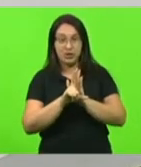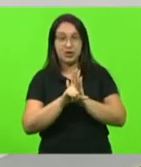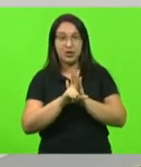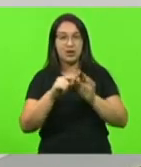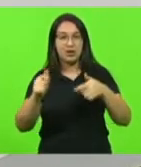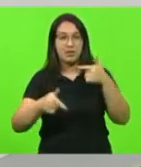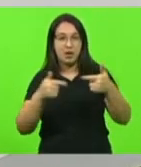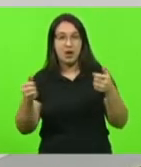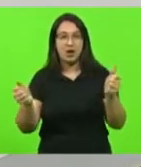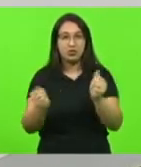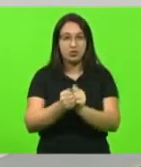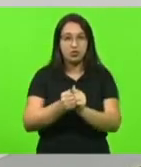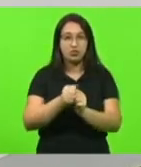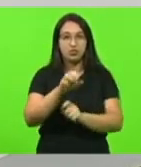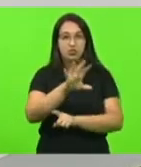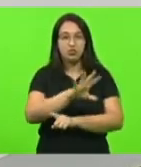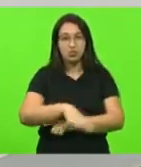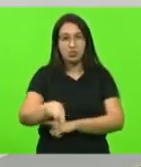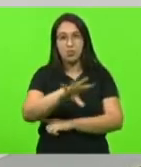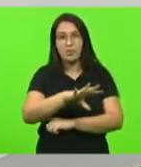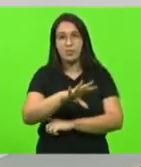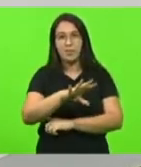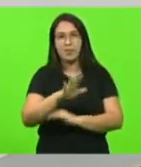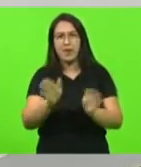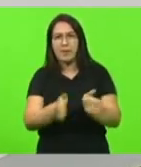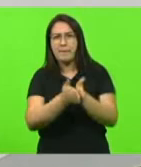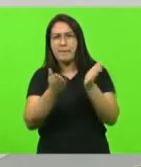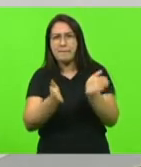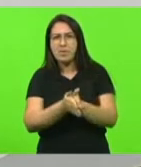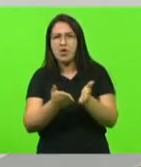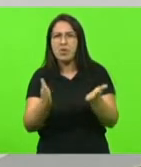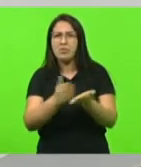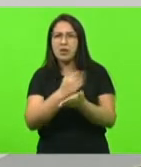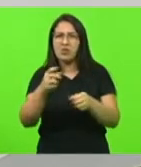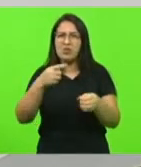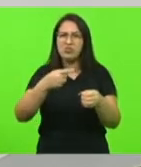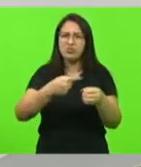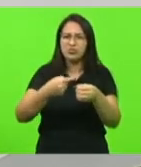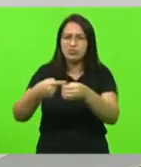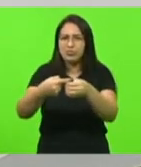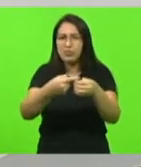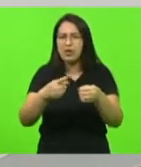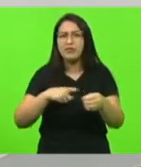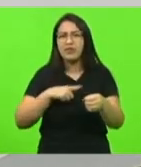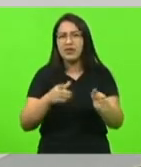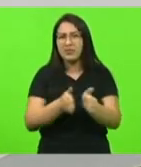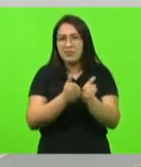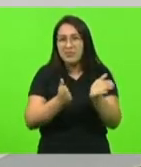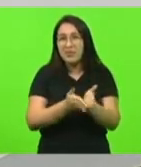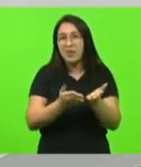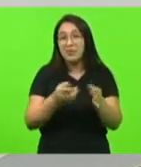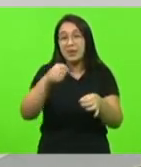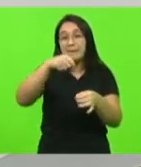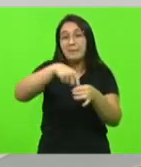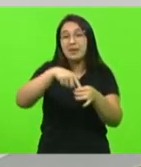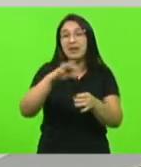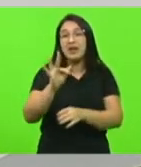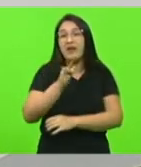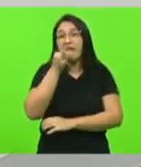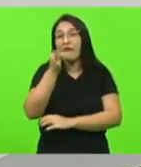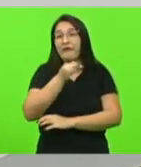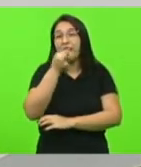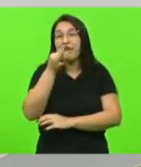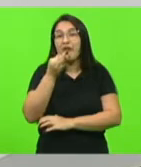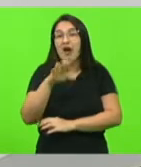com as comunidades carentes também plantando plantando frutas nativas da região nas comunidades